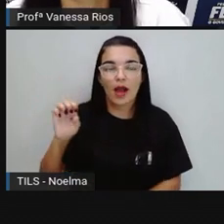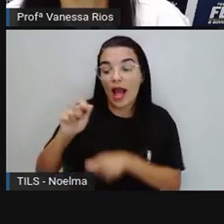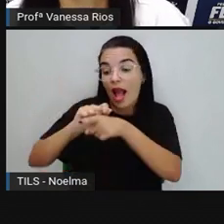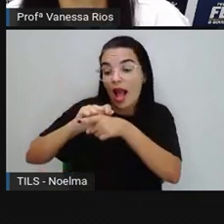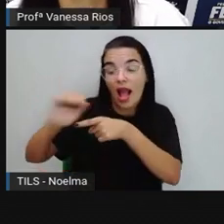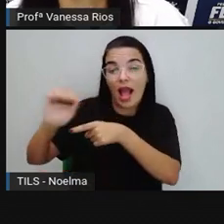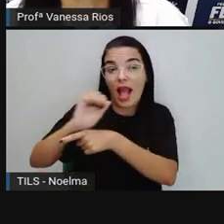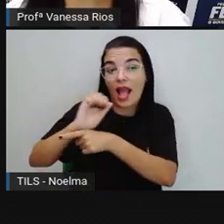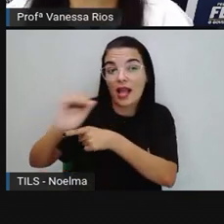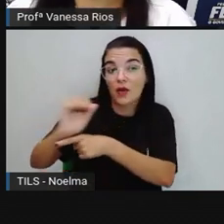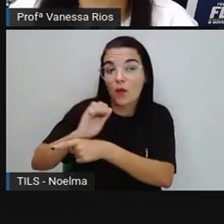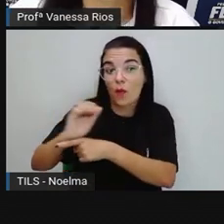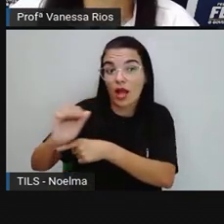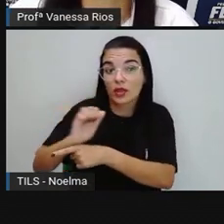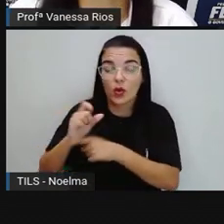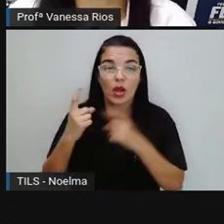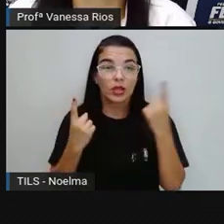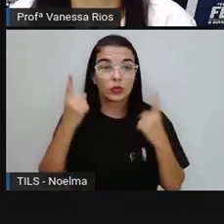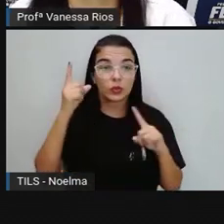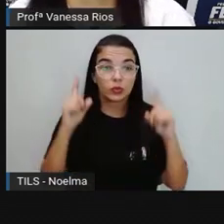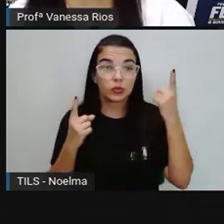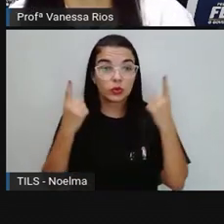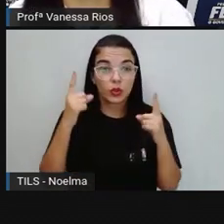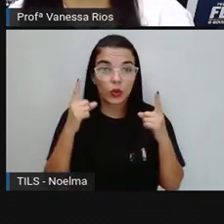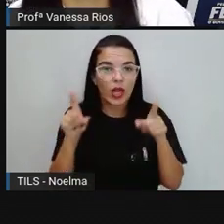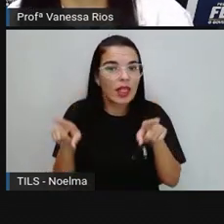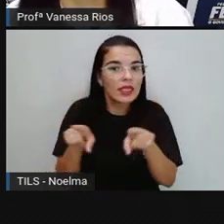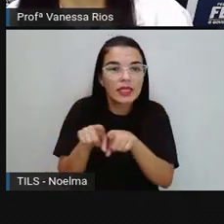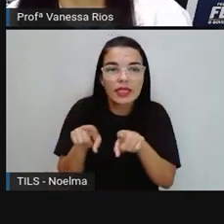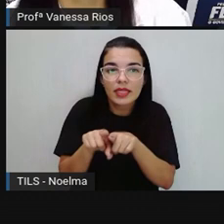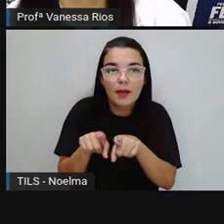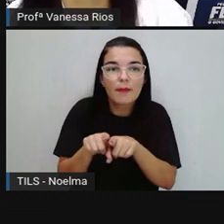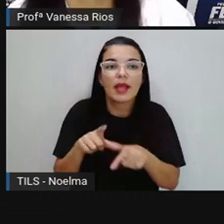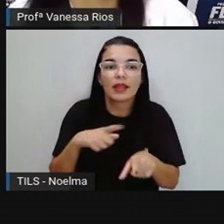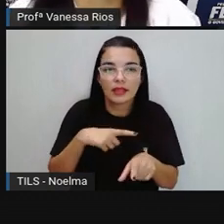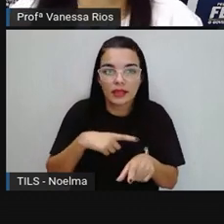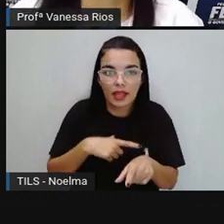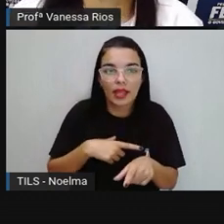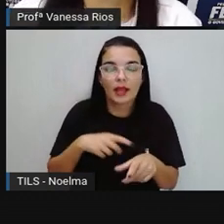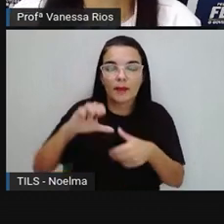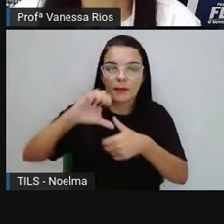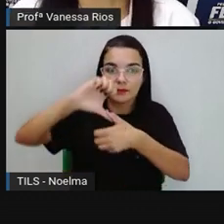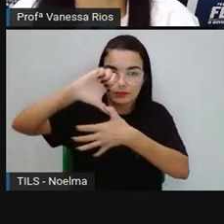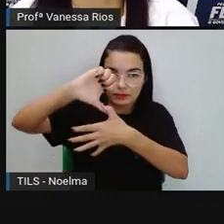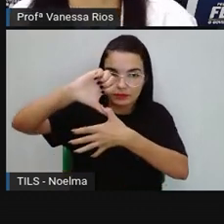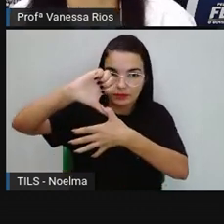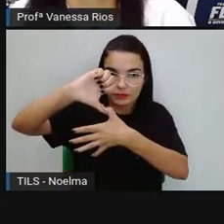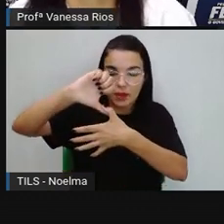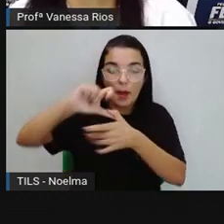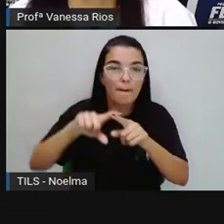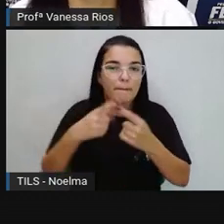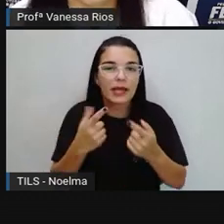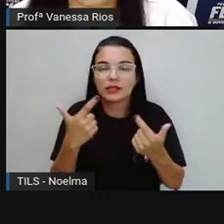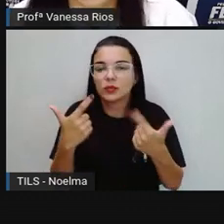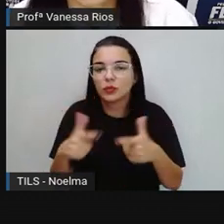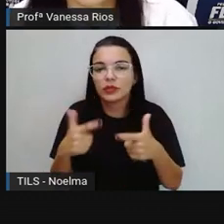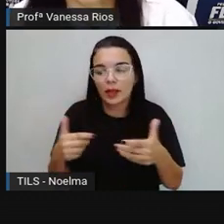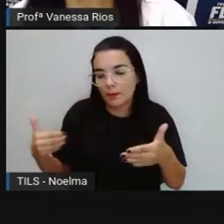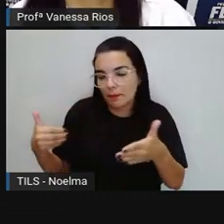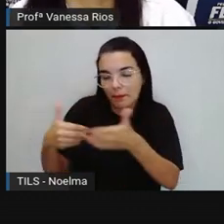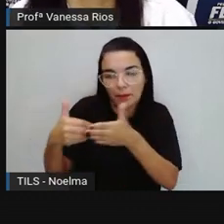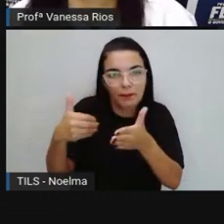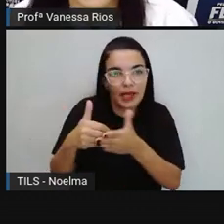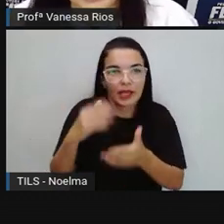não fazem aí, pertencem à América do Sul, mas não fazem divisão direta com o território ou espaço